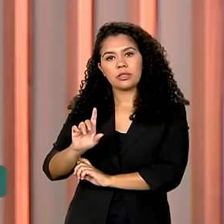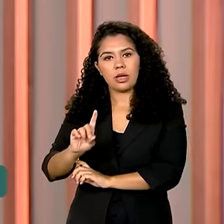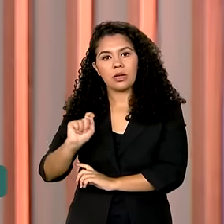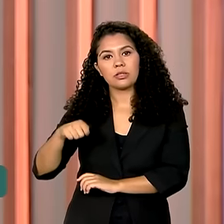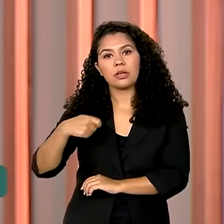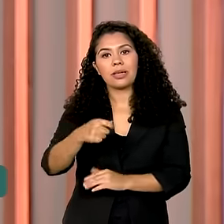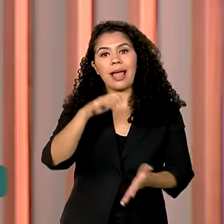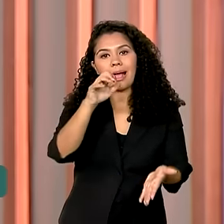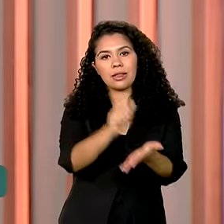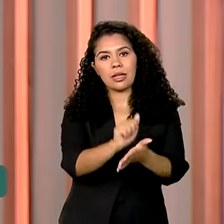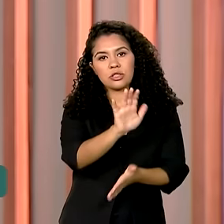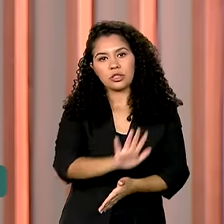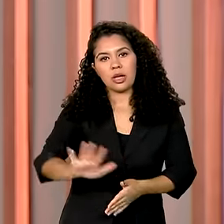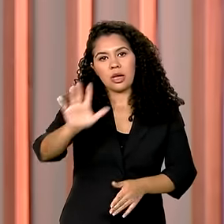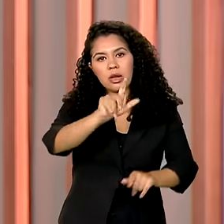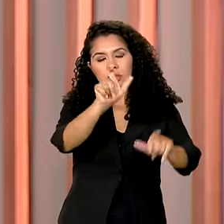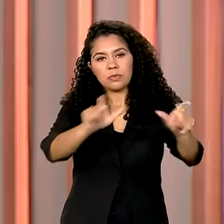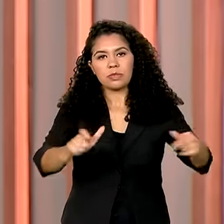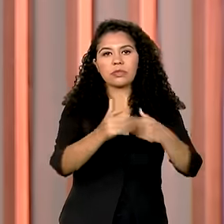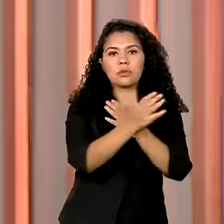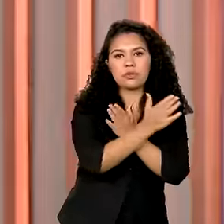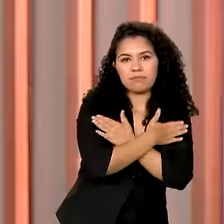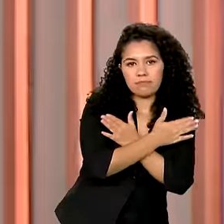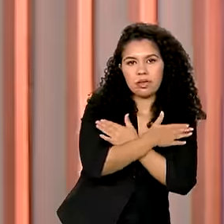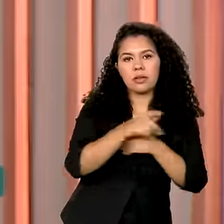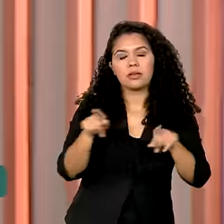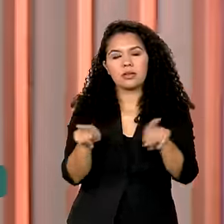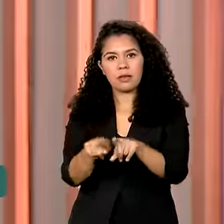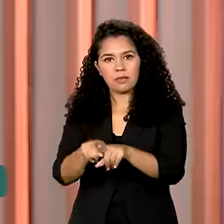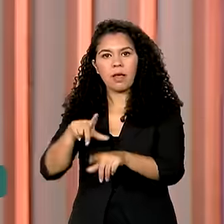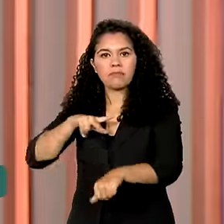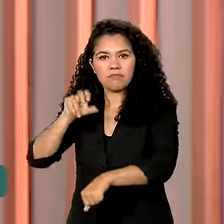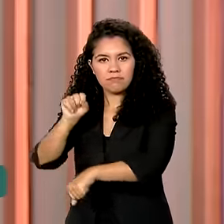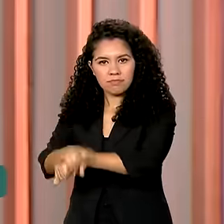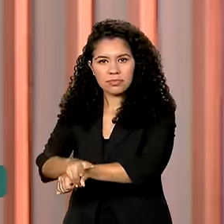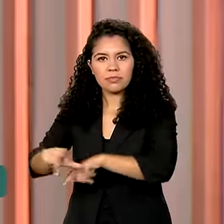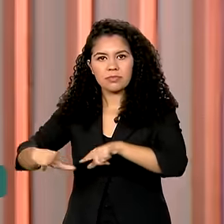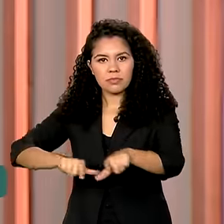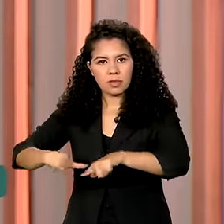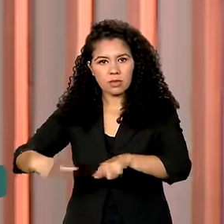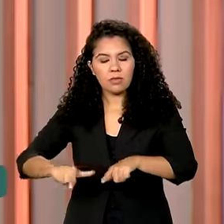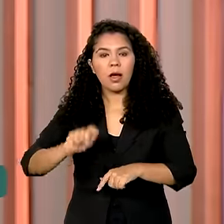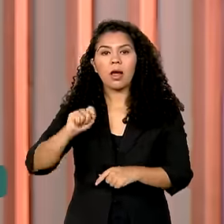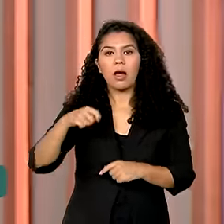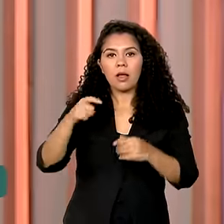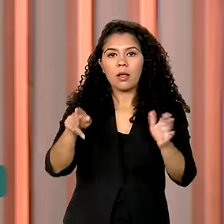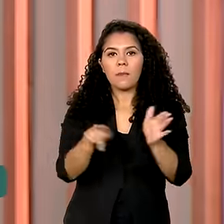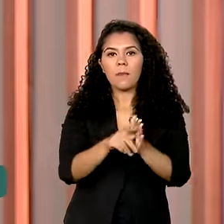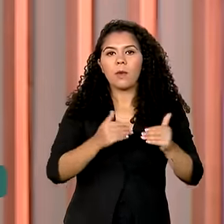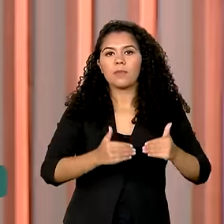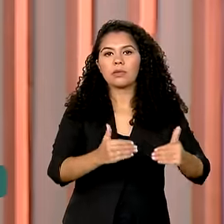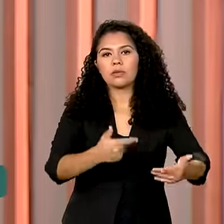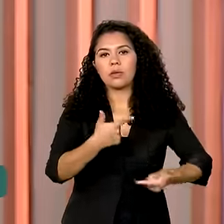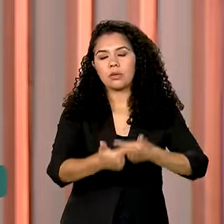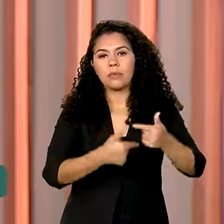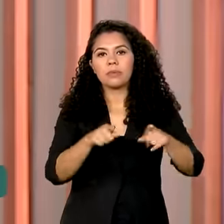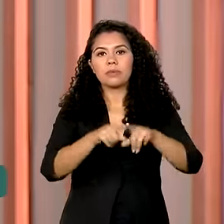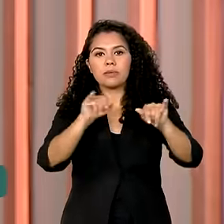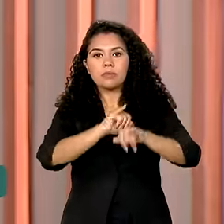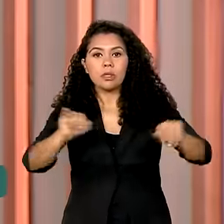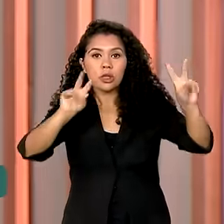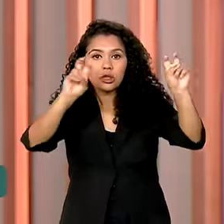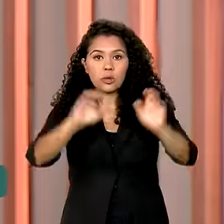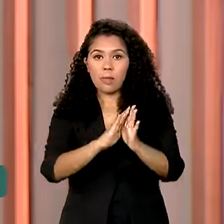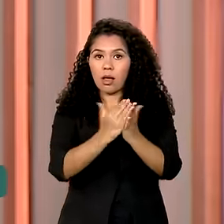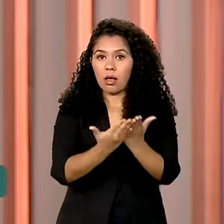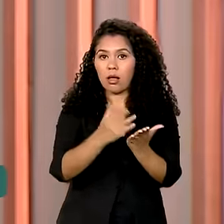Desempregados. São números divulgados todos os meses pelo Ministério do Trabalho e que dizem respeito ao emprego formal, ou